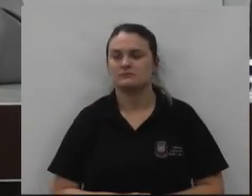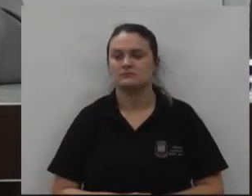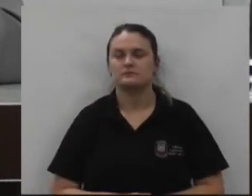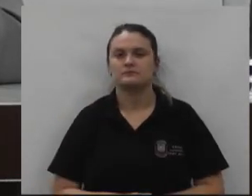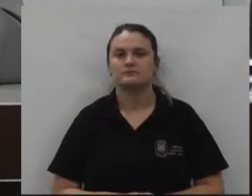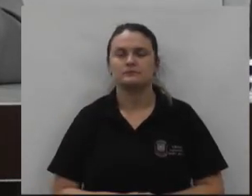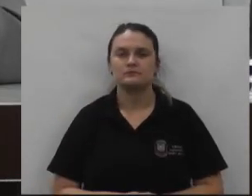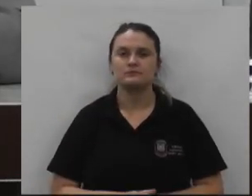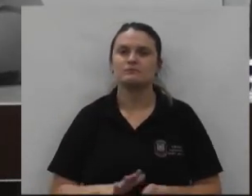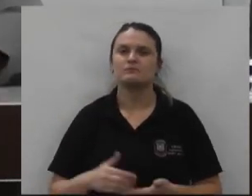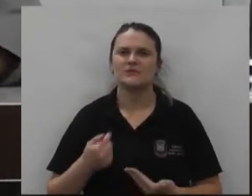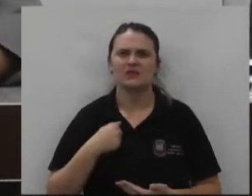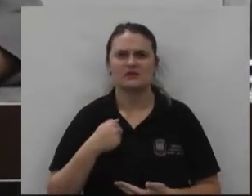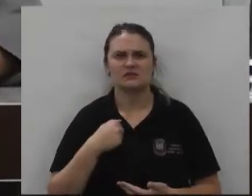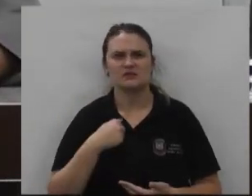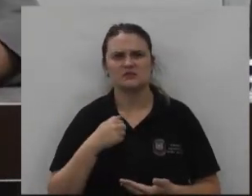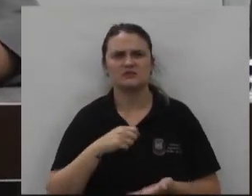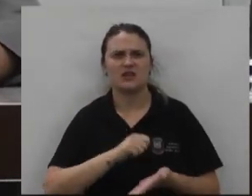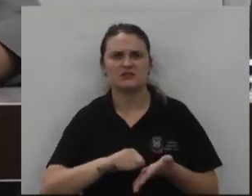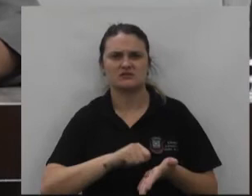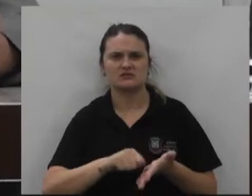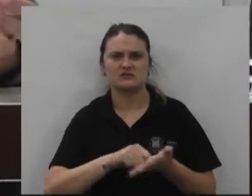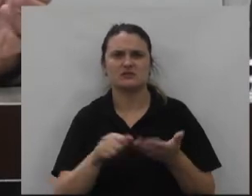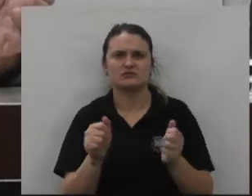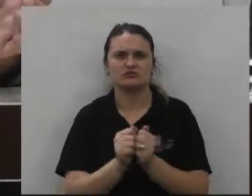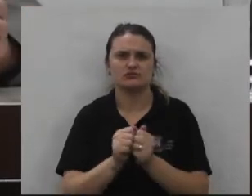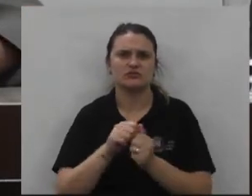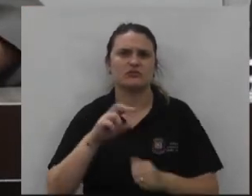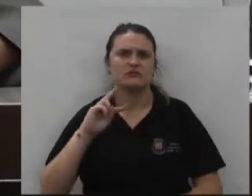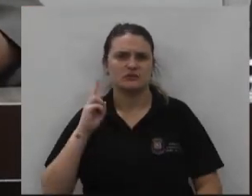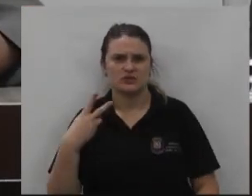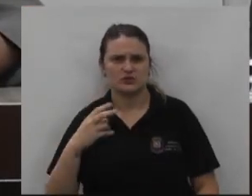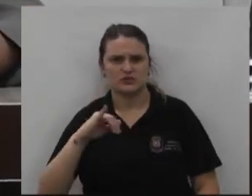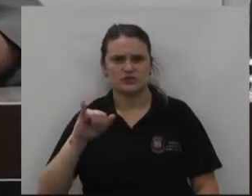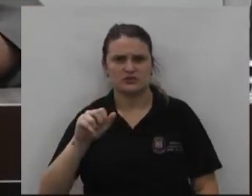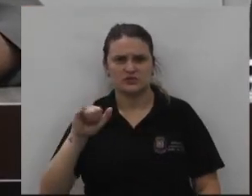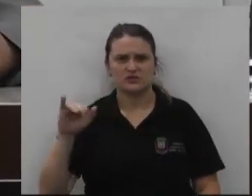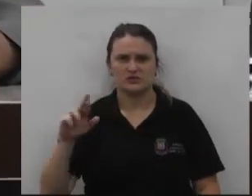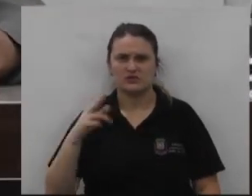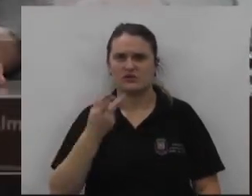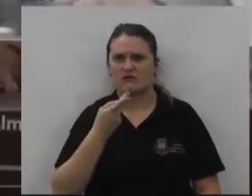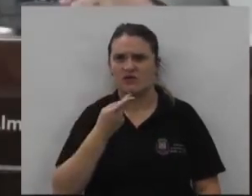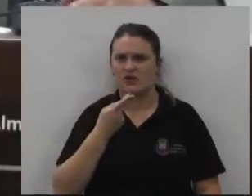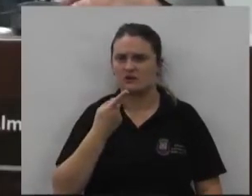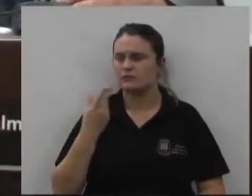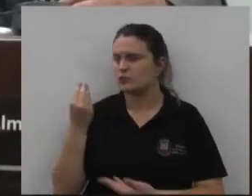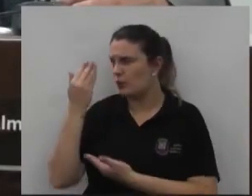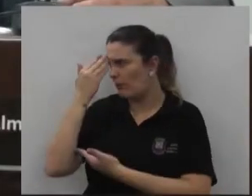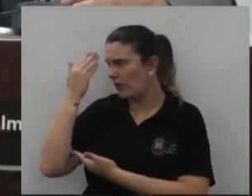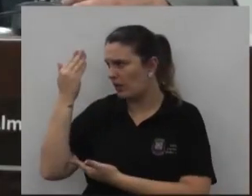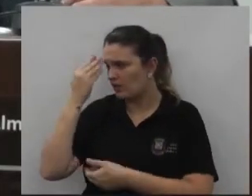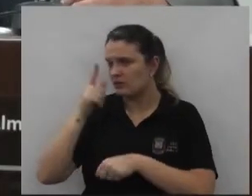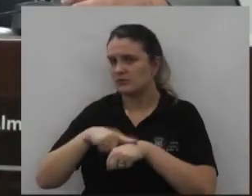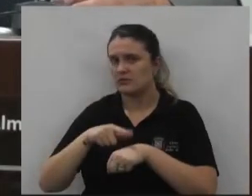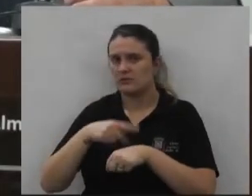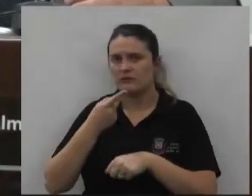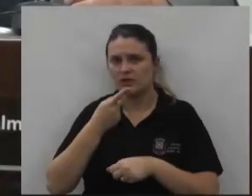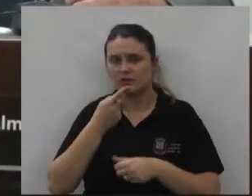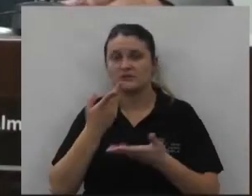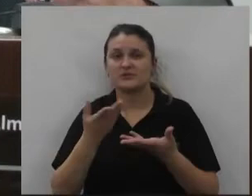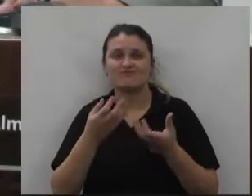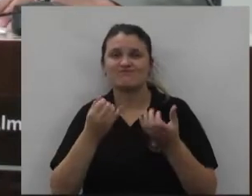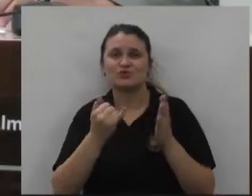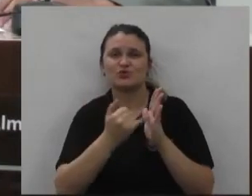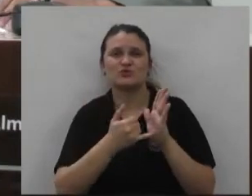então eu até vou ceder uma parte para o vereador Jair Brunhago se quiser nos ajudar também obrigado pela parte a